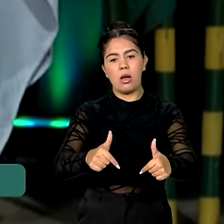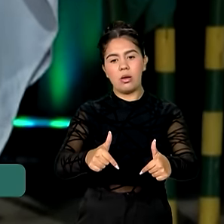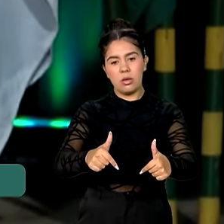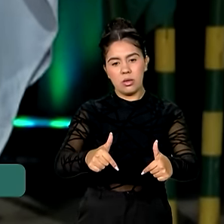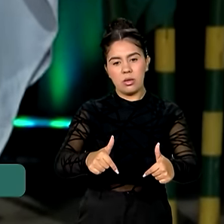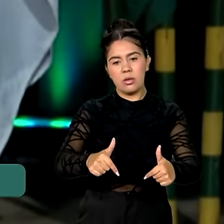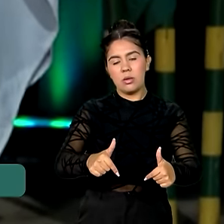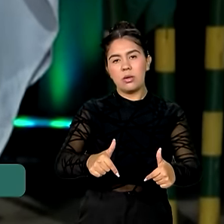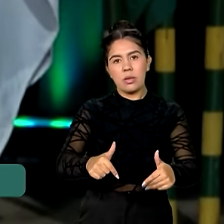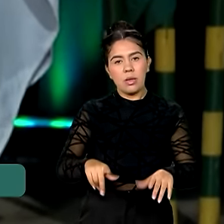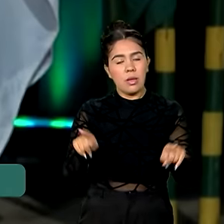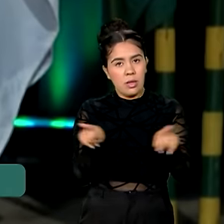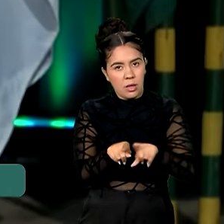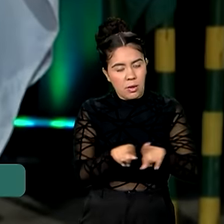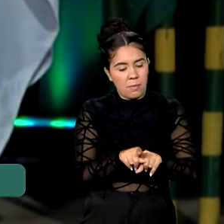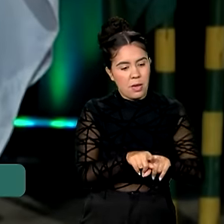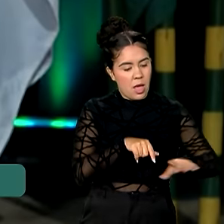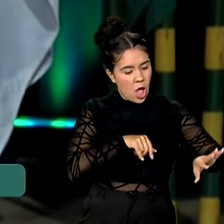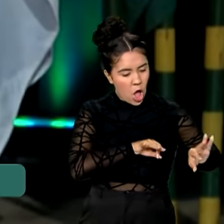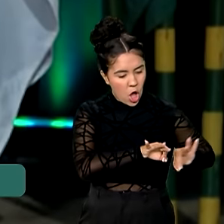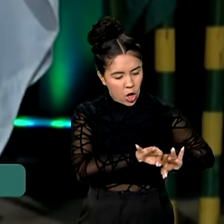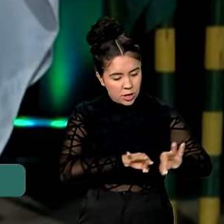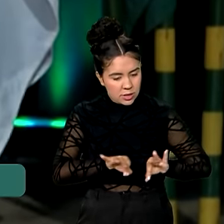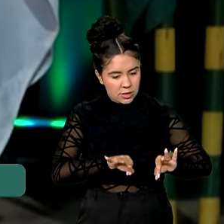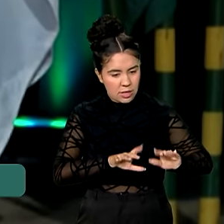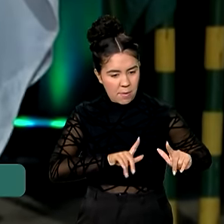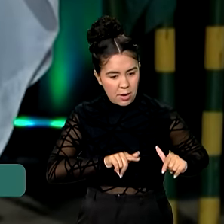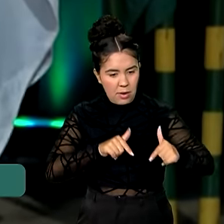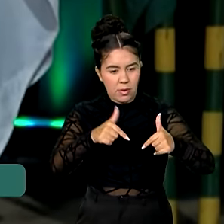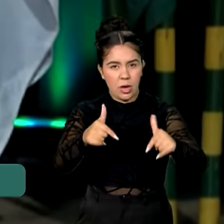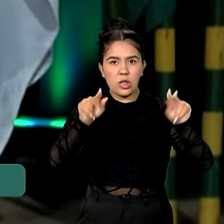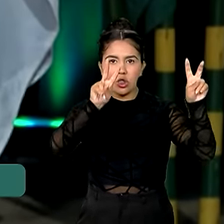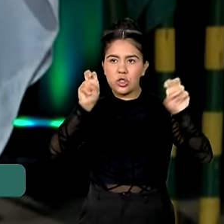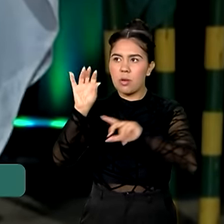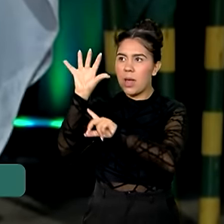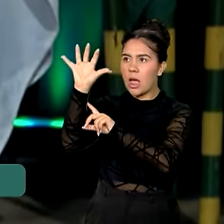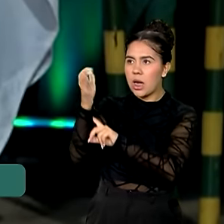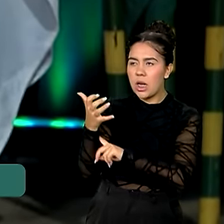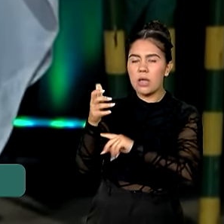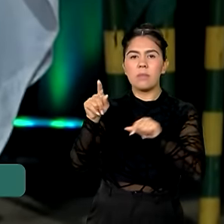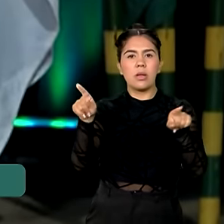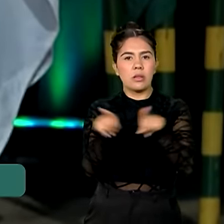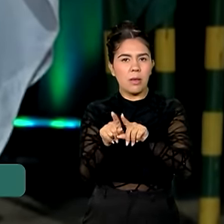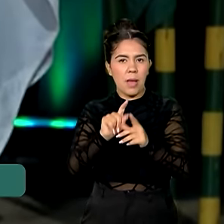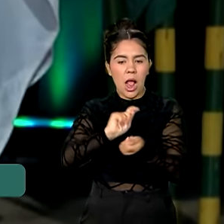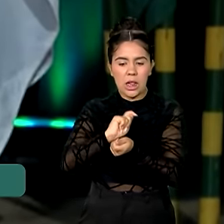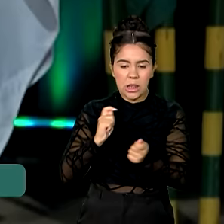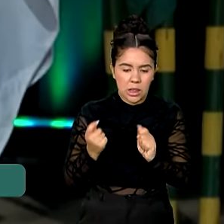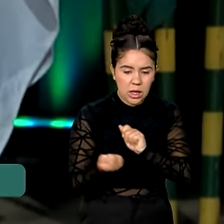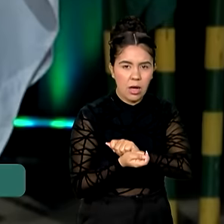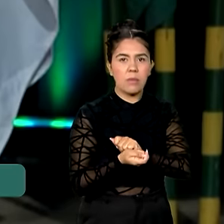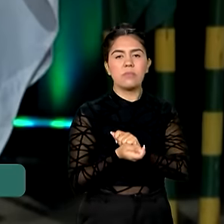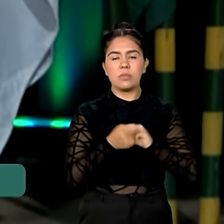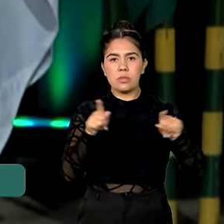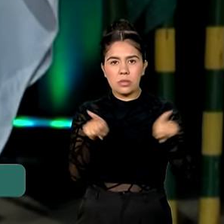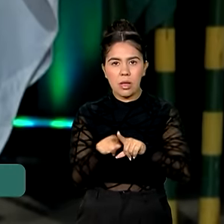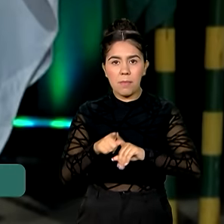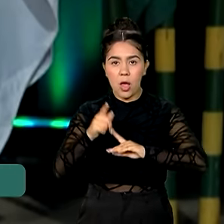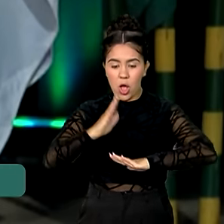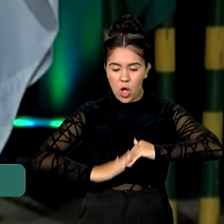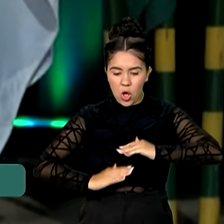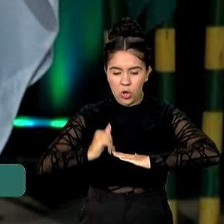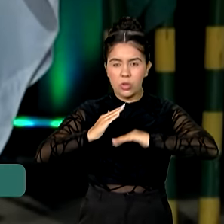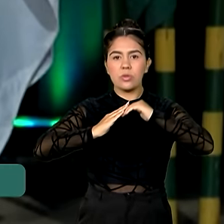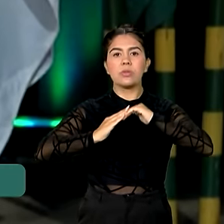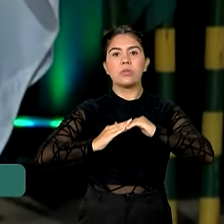se organizar para enfrentar os extremos climáticos, mitigação, adaptação, reconstrução das